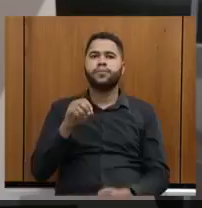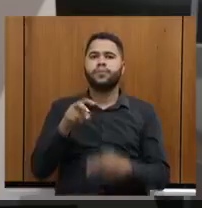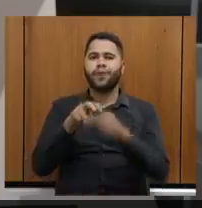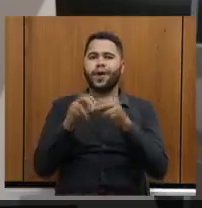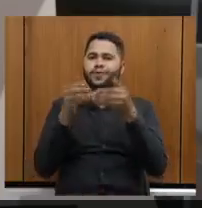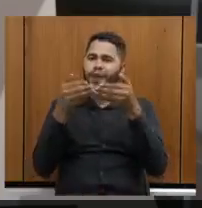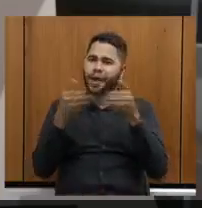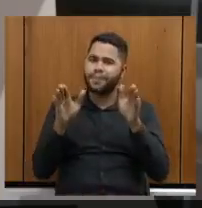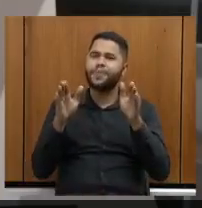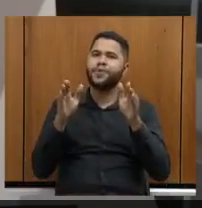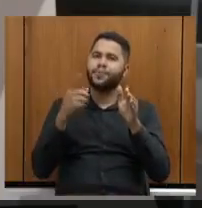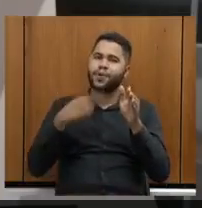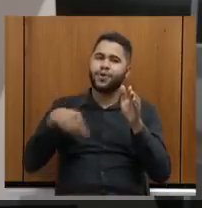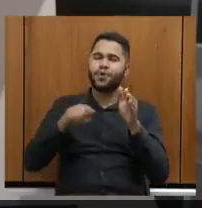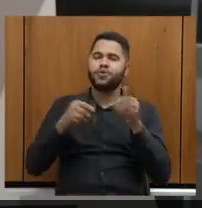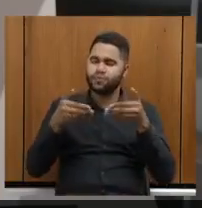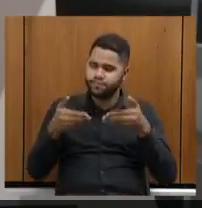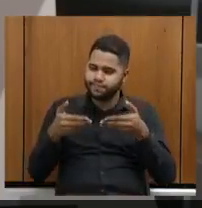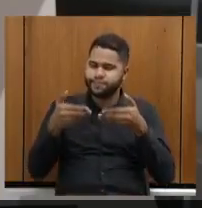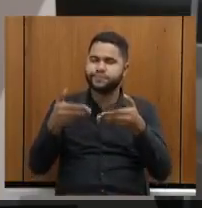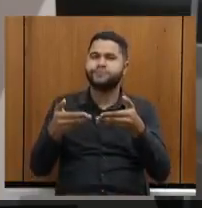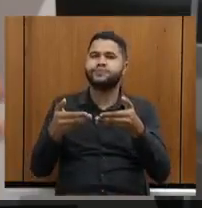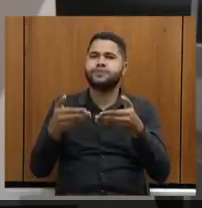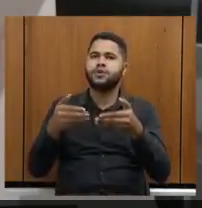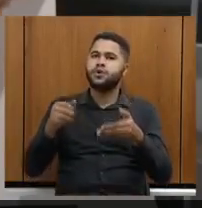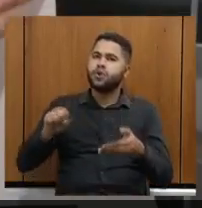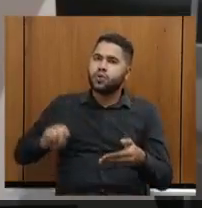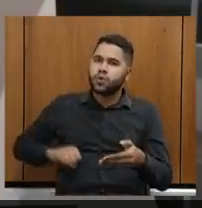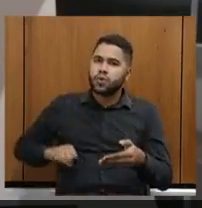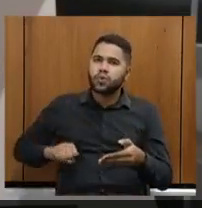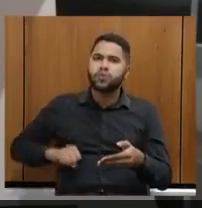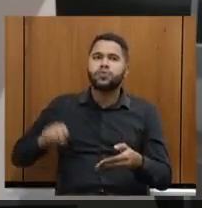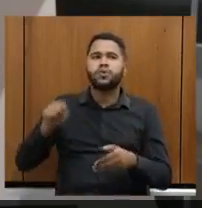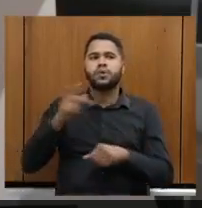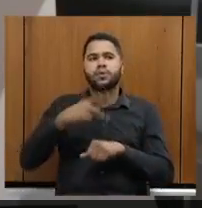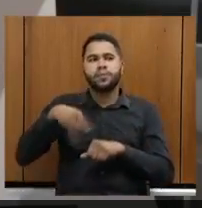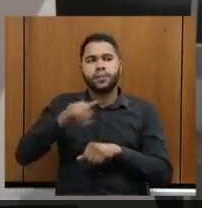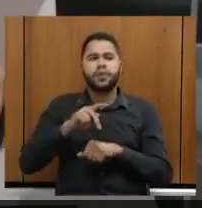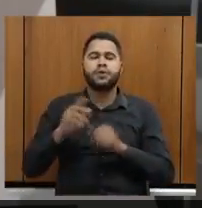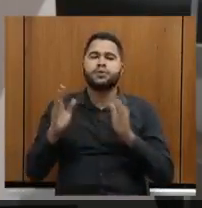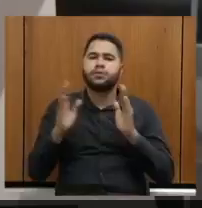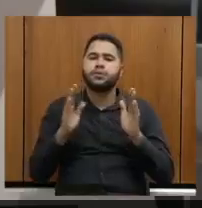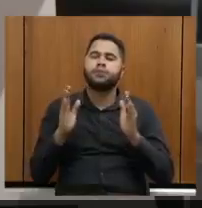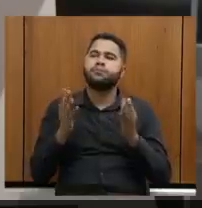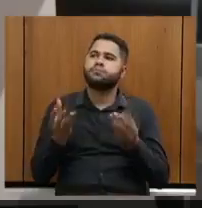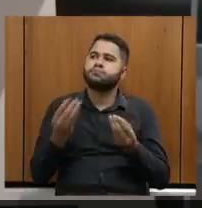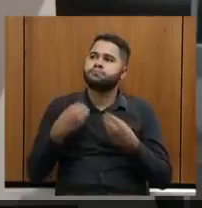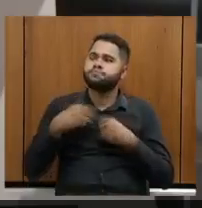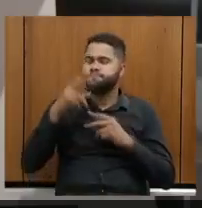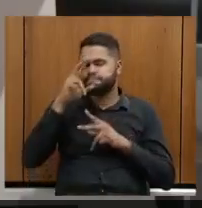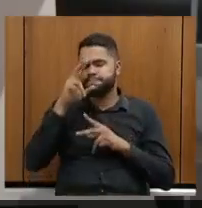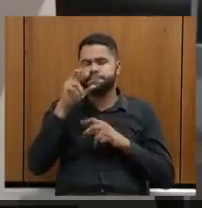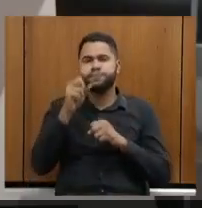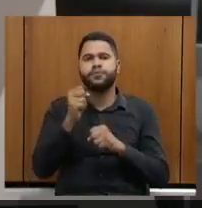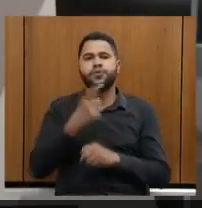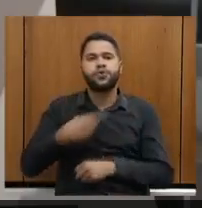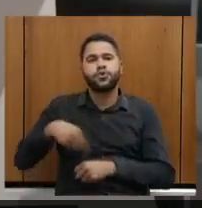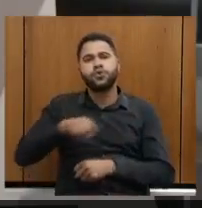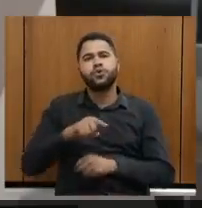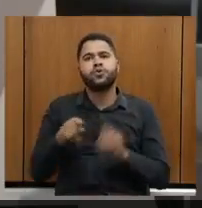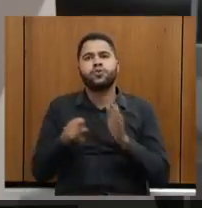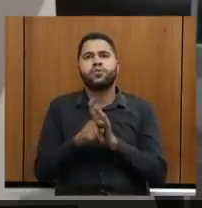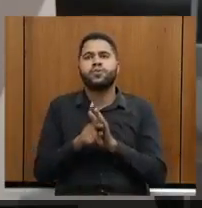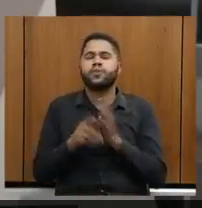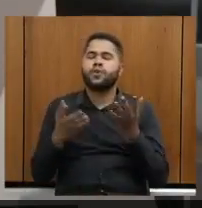Minas, quando o senhor convidou todo o corpo consular dos países aqui naquele momento. Isso nos deu força. Então, temos o Vila